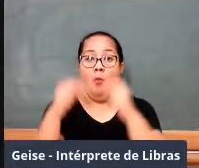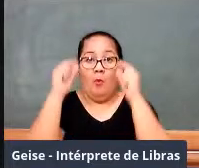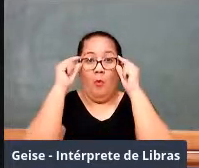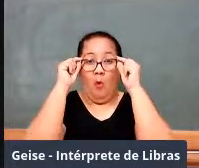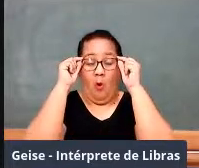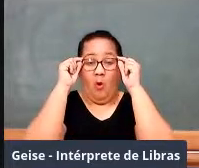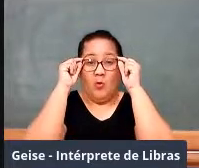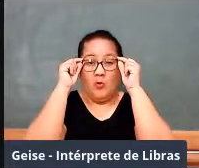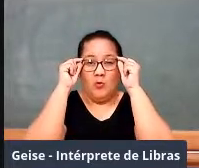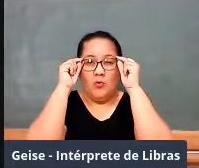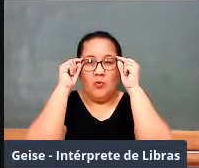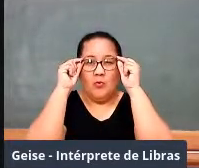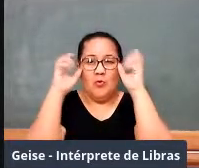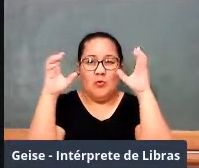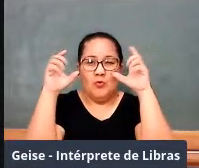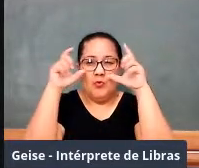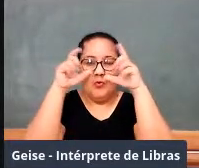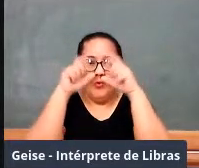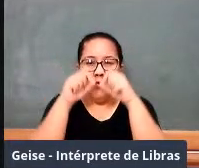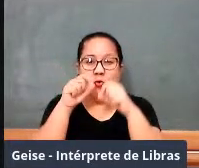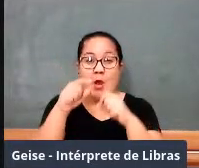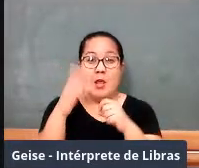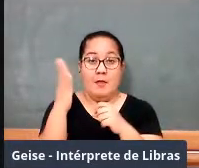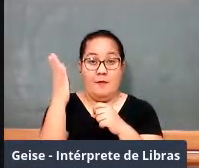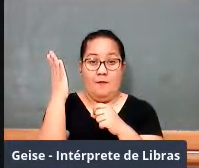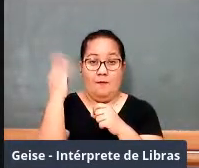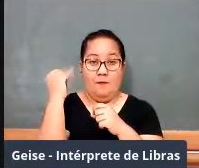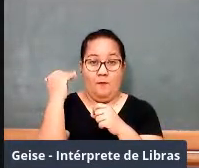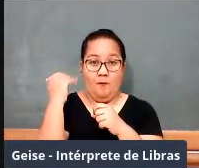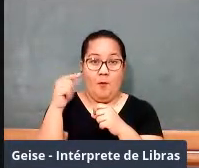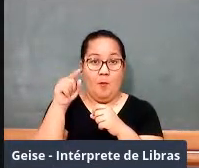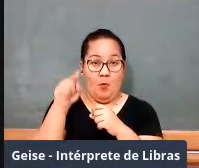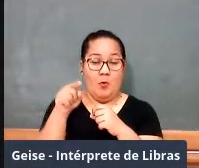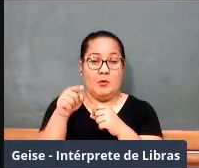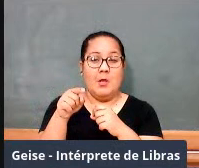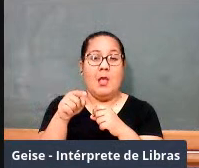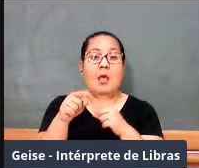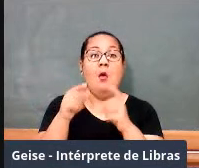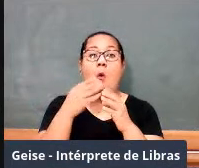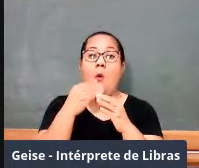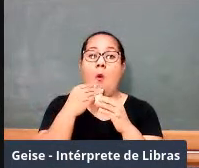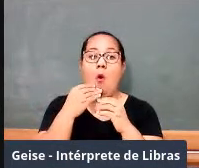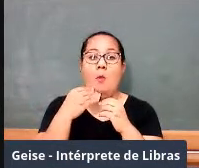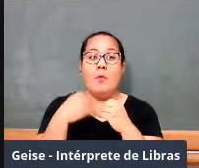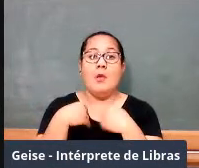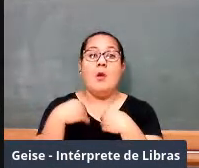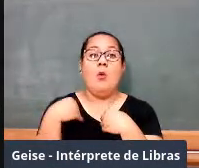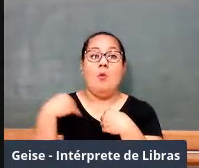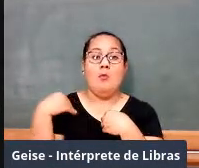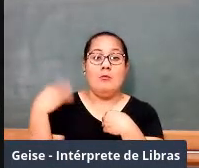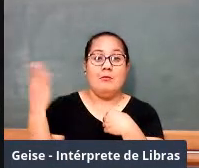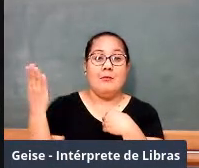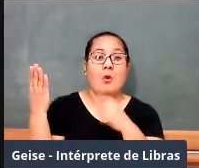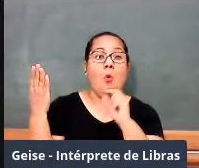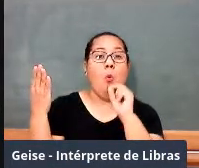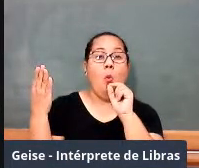Benedito Castruti, geômetra, famoso, brasileiro, né? Do lado dele, você vê também de